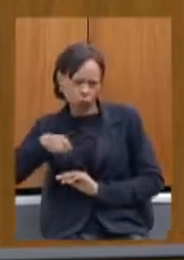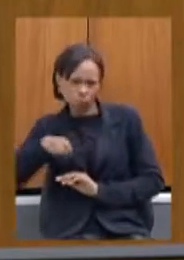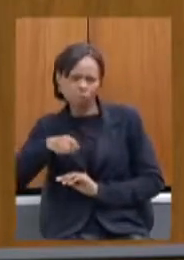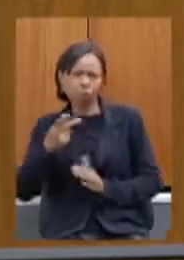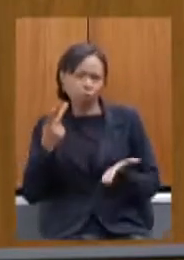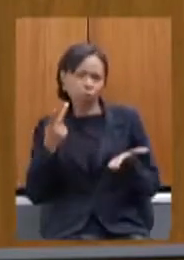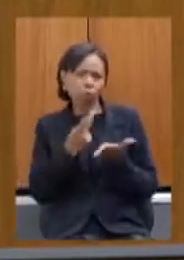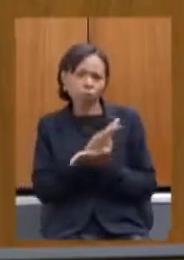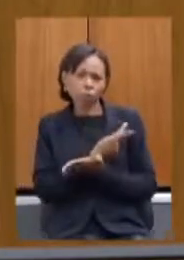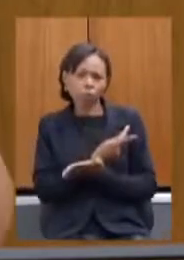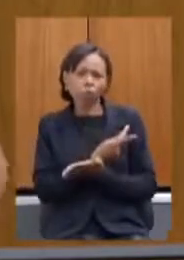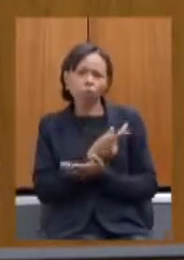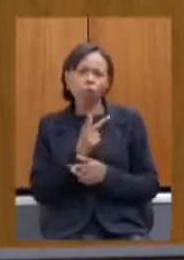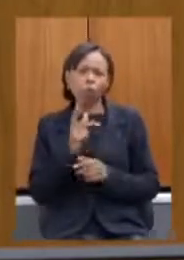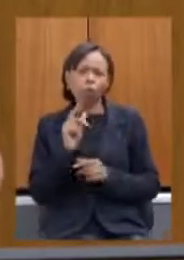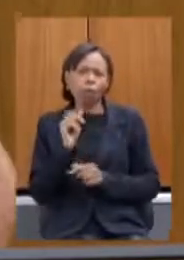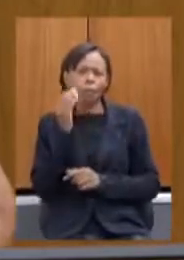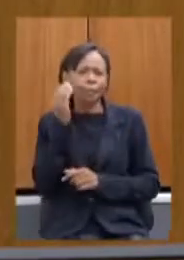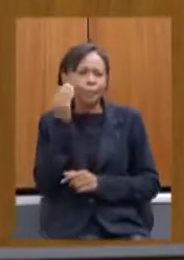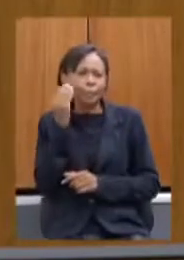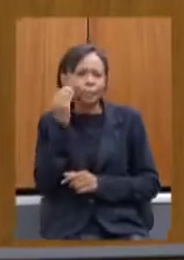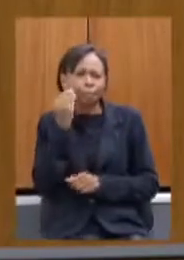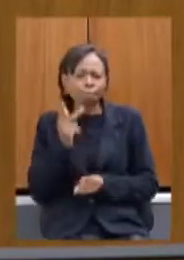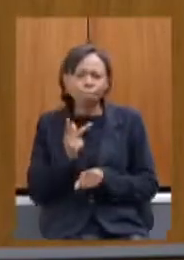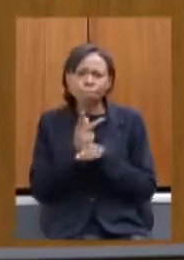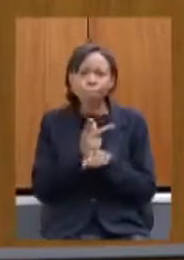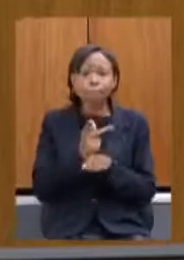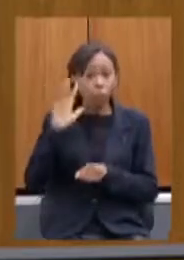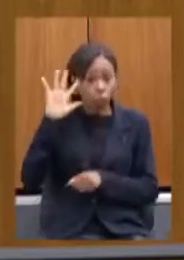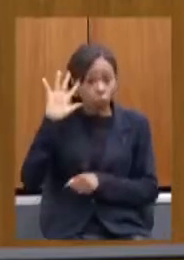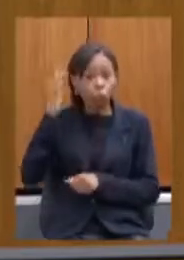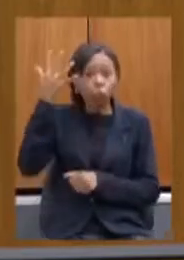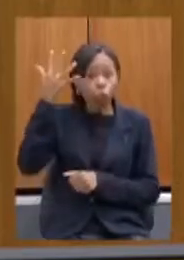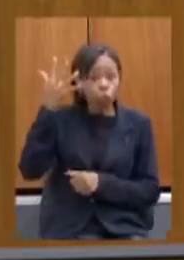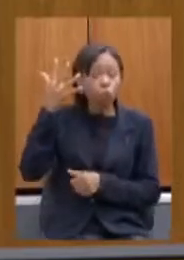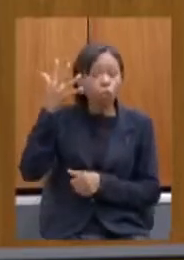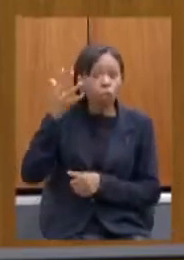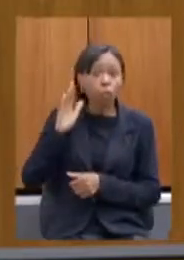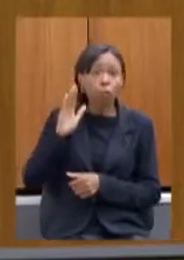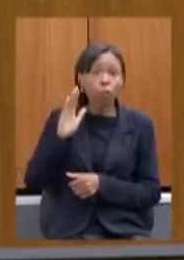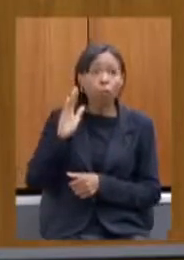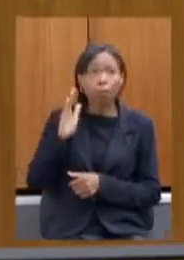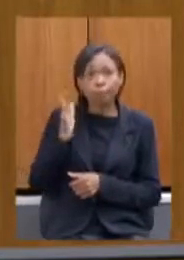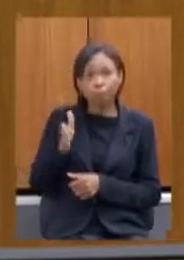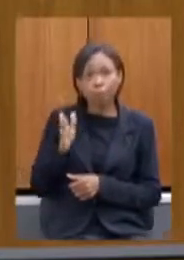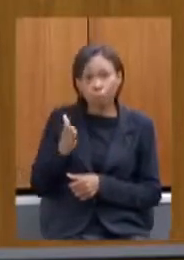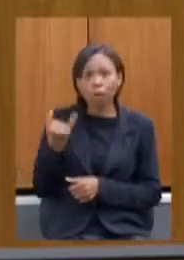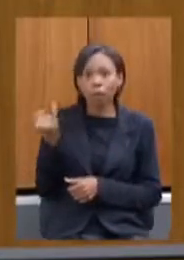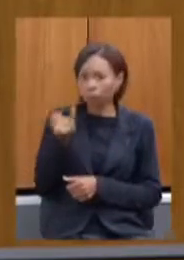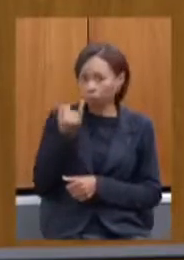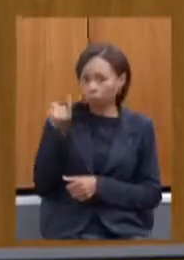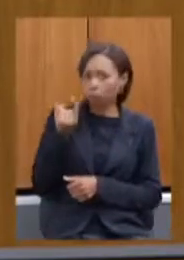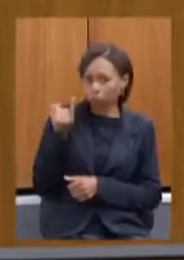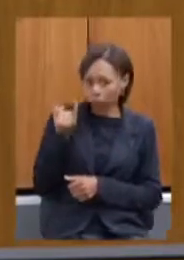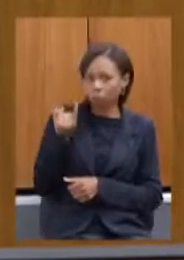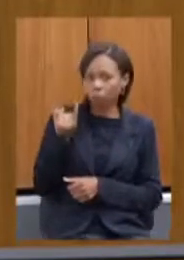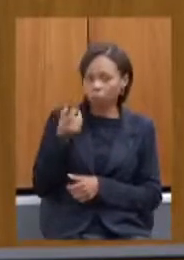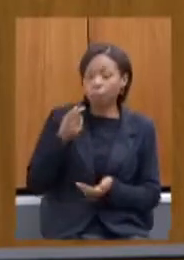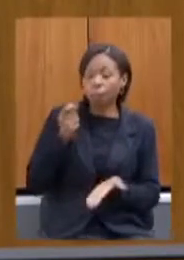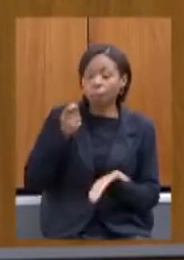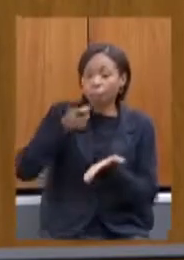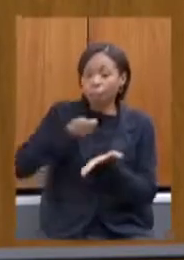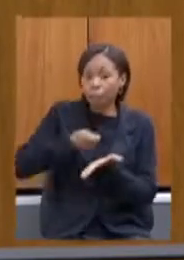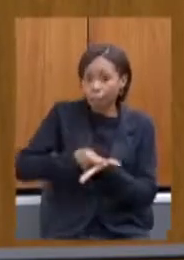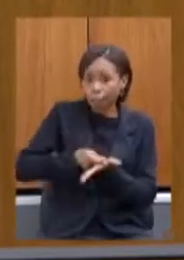a busca e inclusive com uma solução muito importante para que esse pagamento